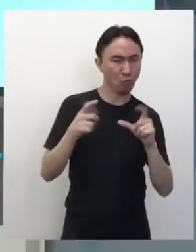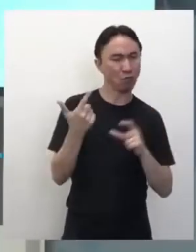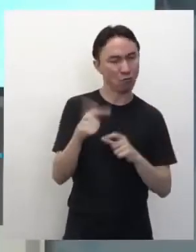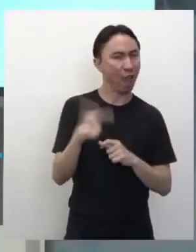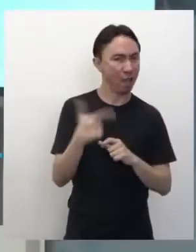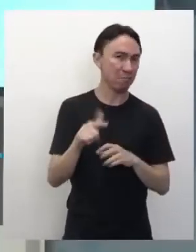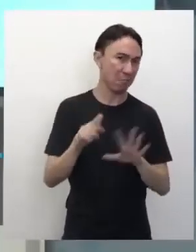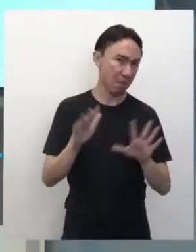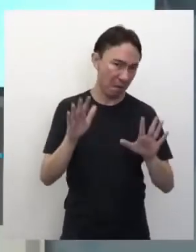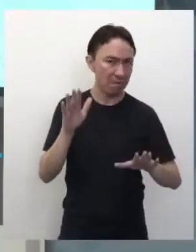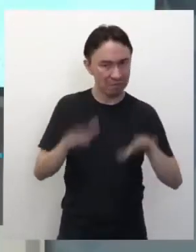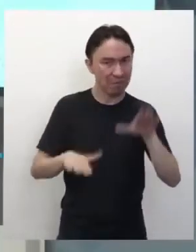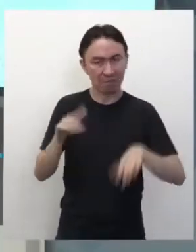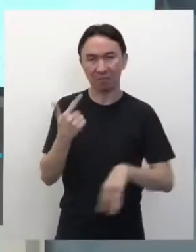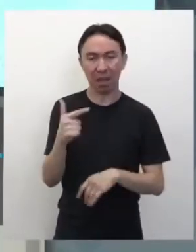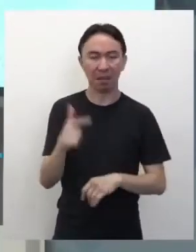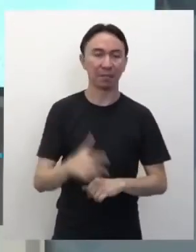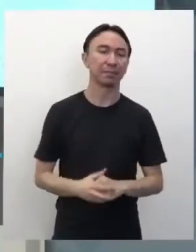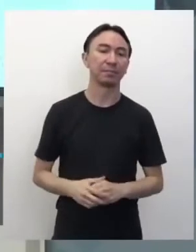notícia, não tem foto.